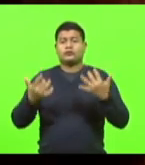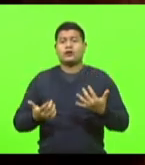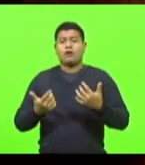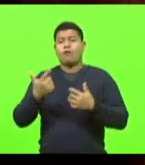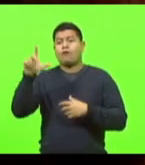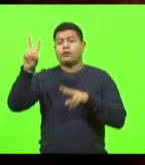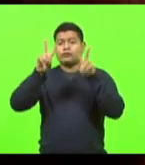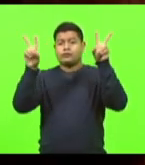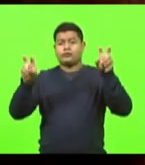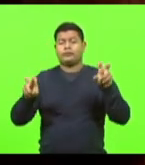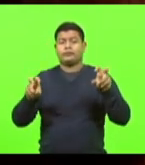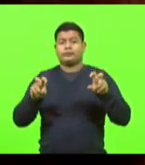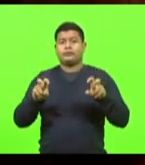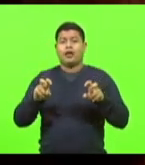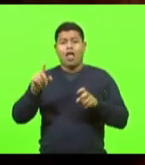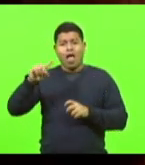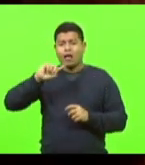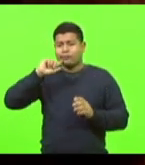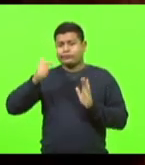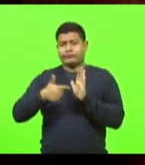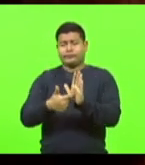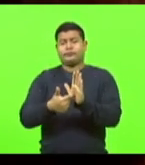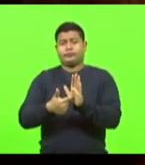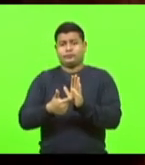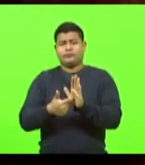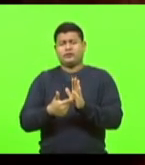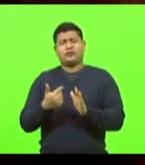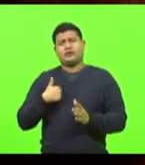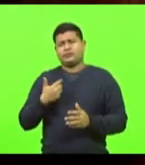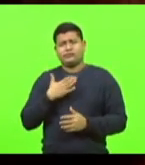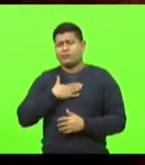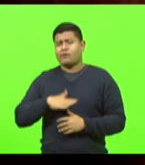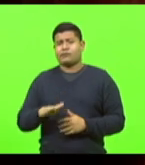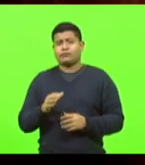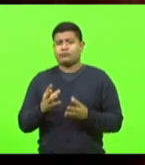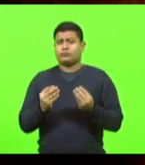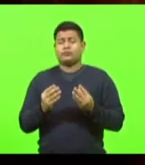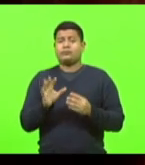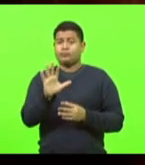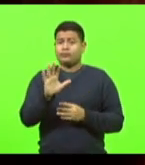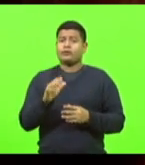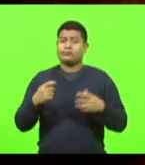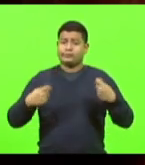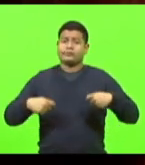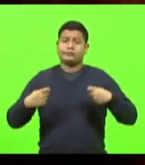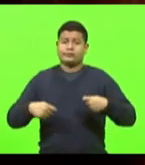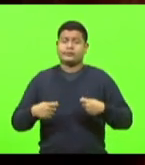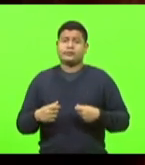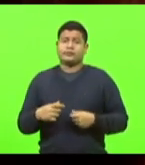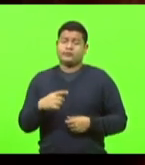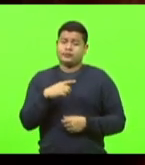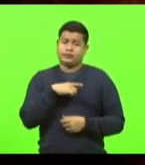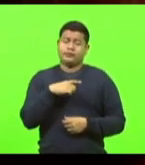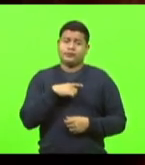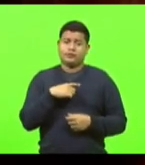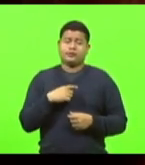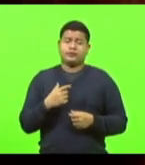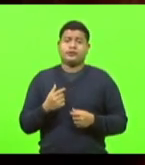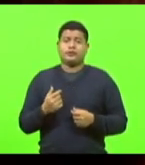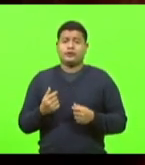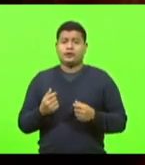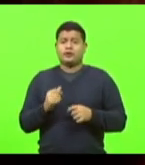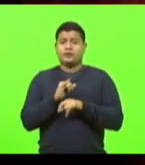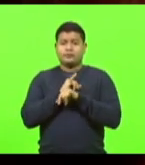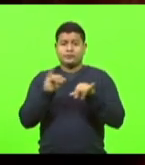denúncia. Eu não sou muito afeto a esse tipo de coisa, mas tem situações que não dá para